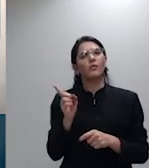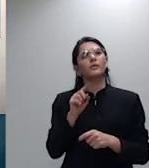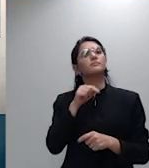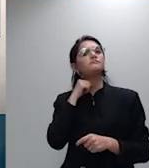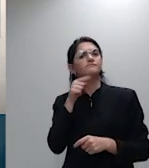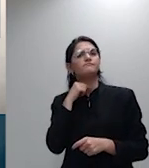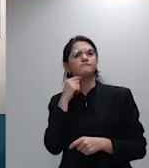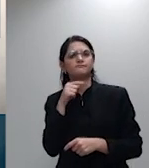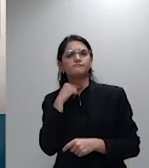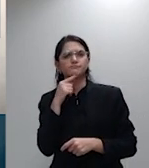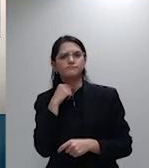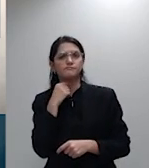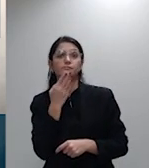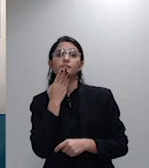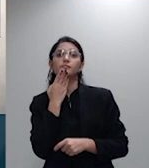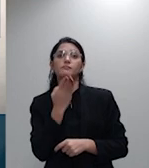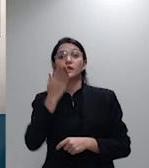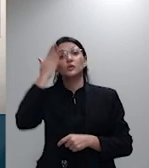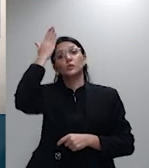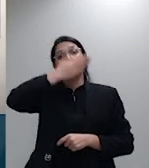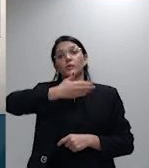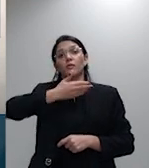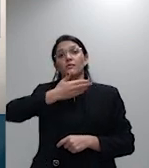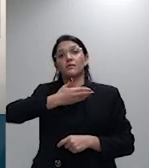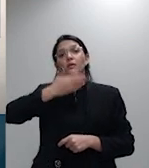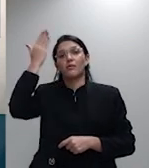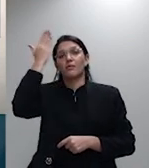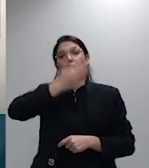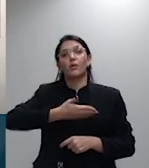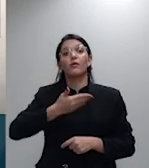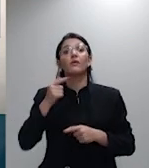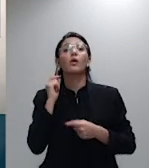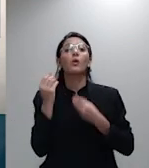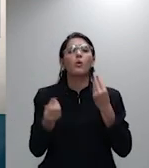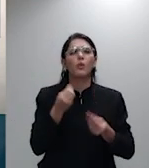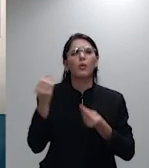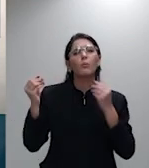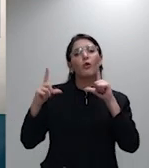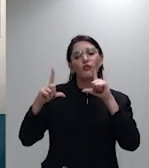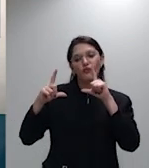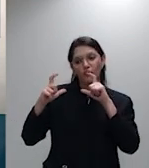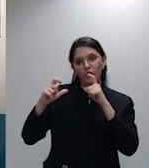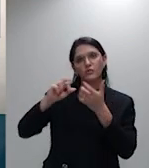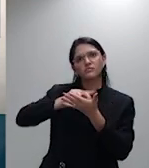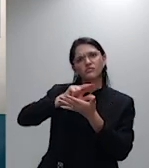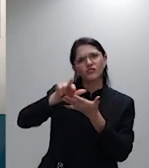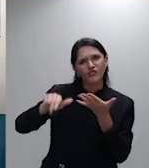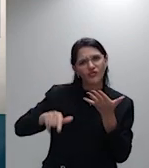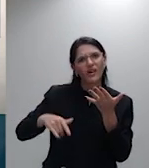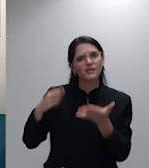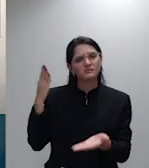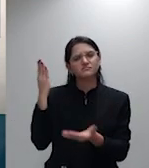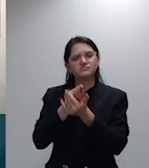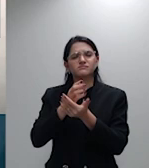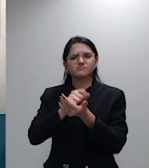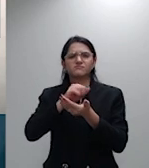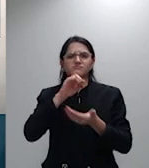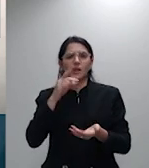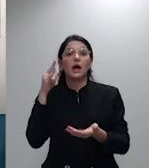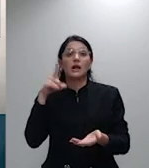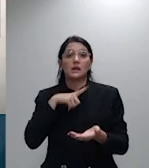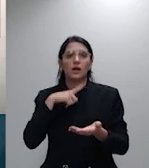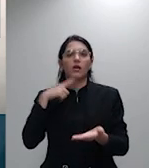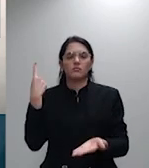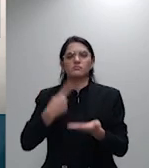pedido de produção de prova, como a prova grafotécnica mencionada no acórdão, ao contrário do que foi firmado pelo